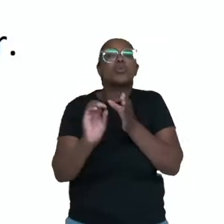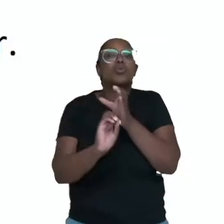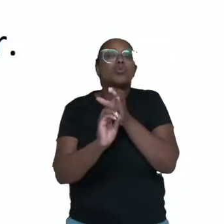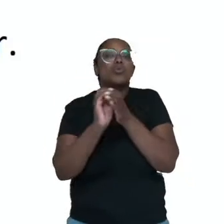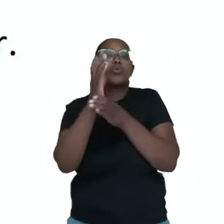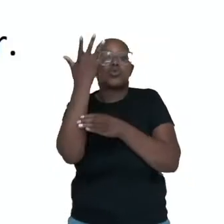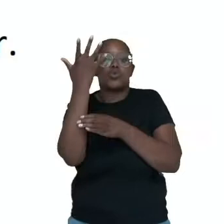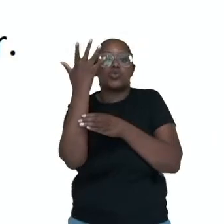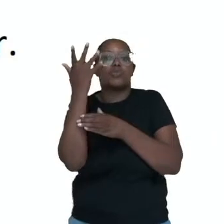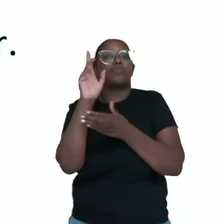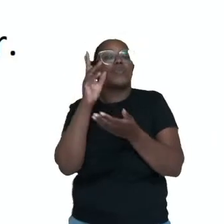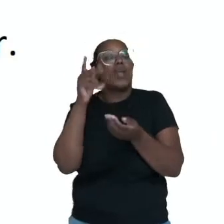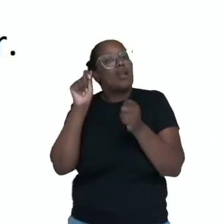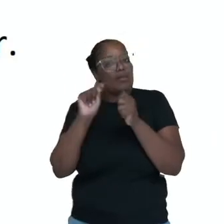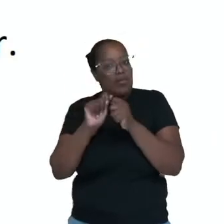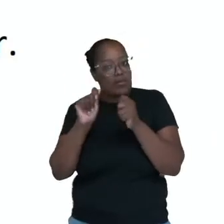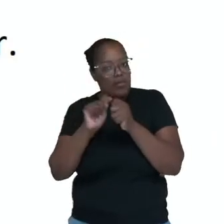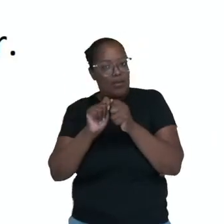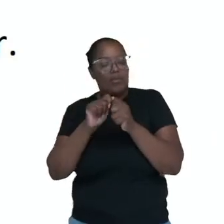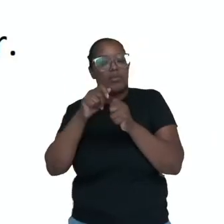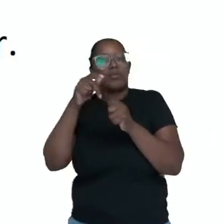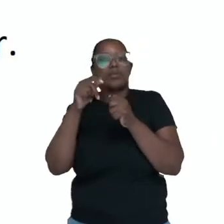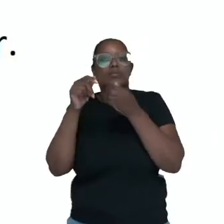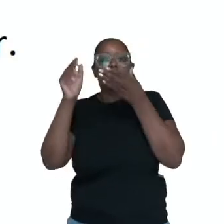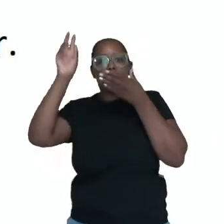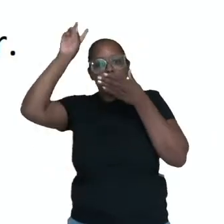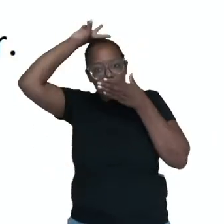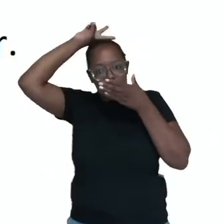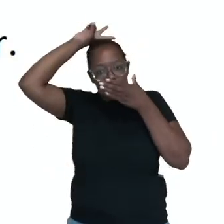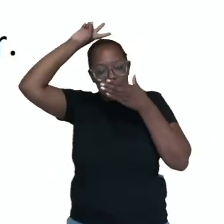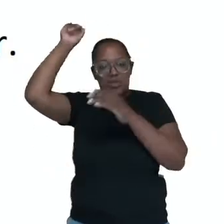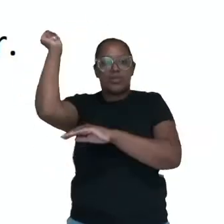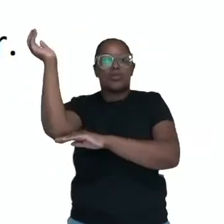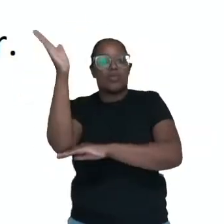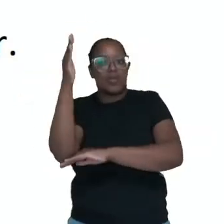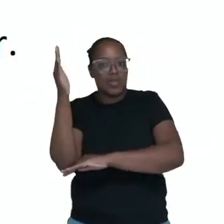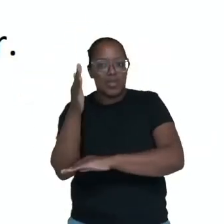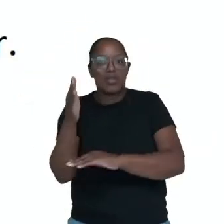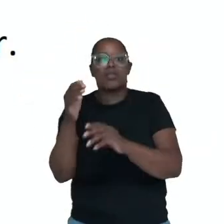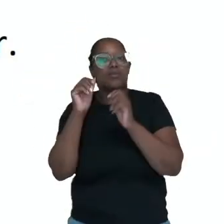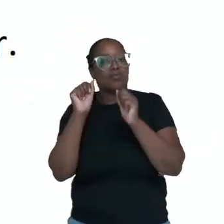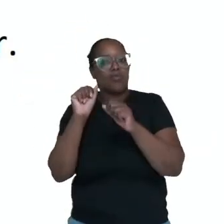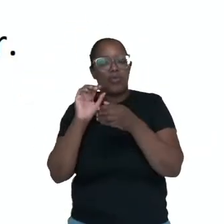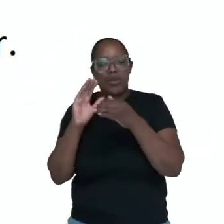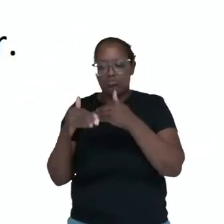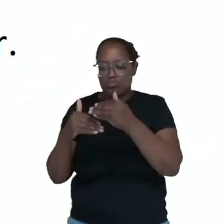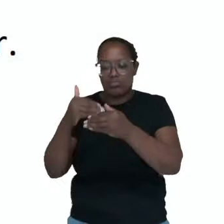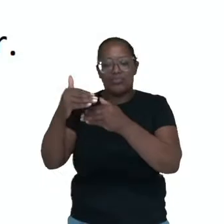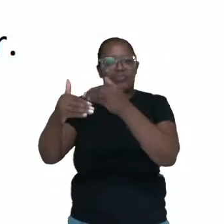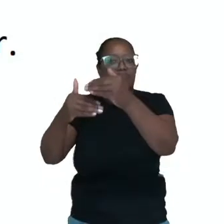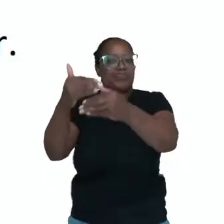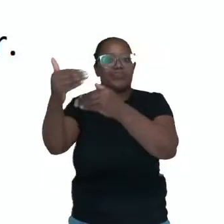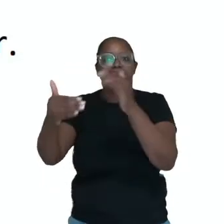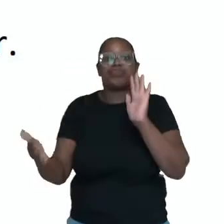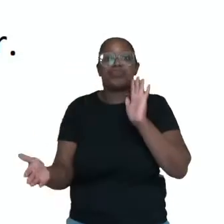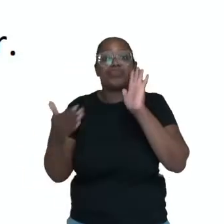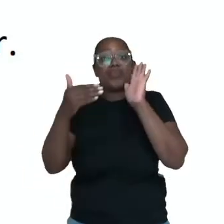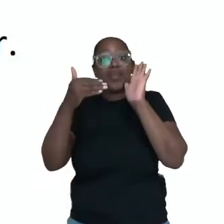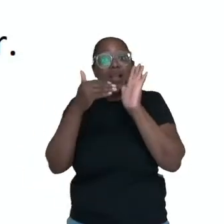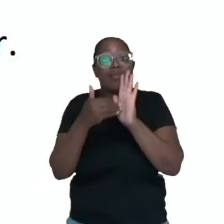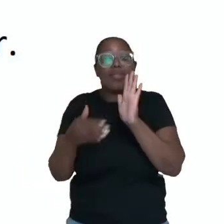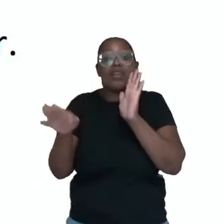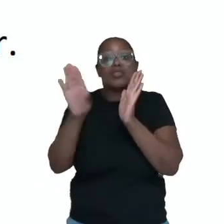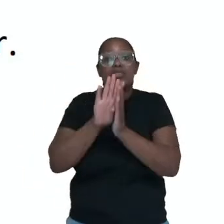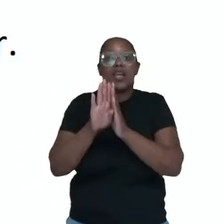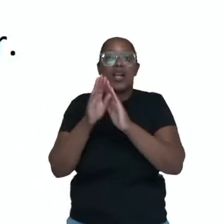brinquedo criado pelos índios brasileiros e no entanto acabou evoluindo na forma e nas regras até se tornar um esporte.